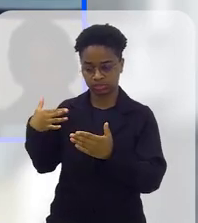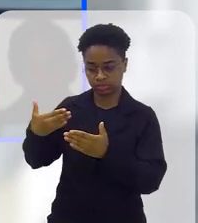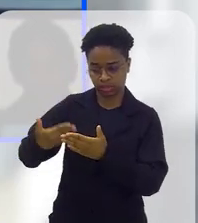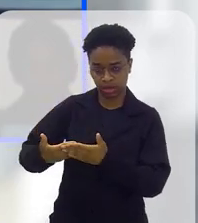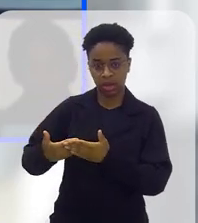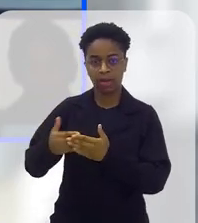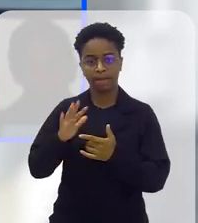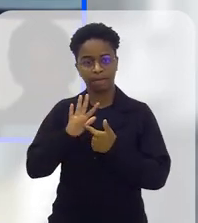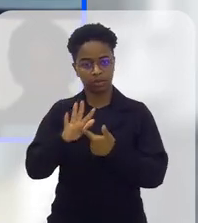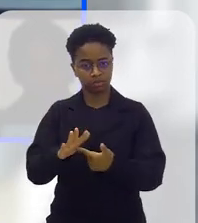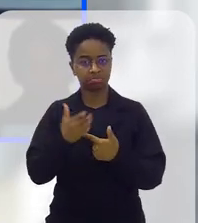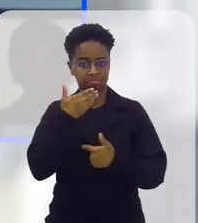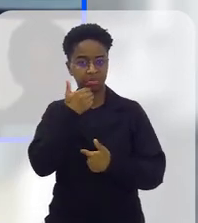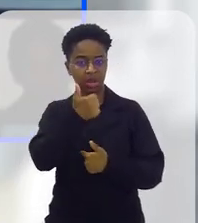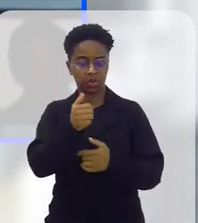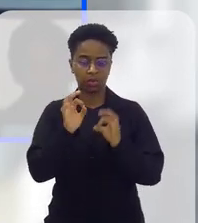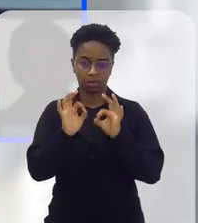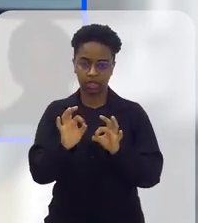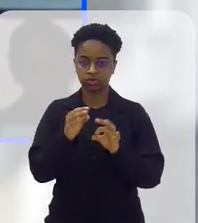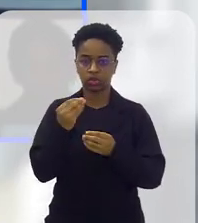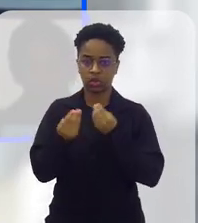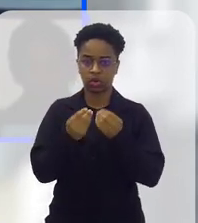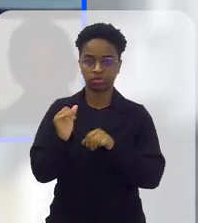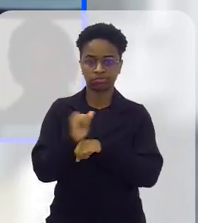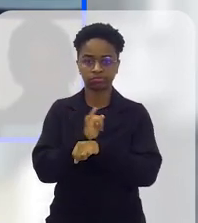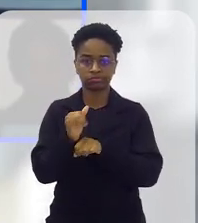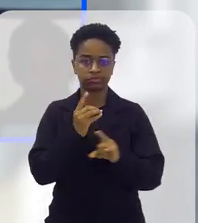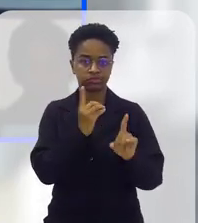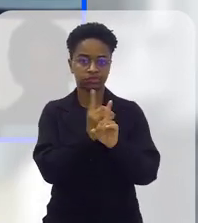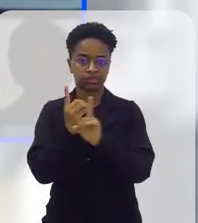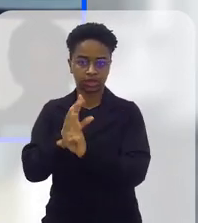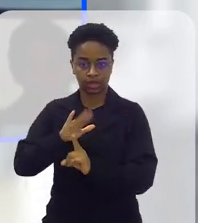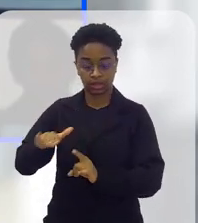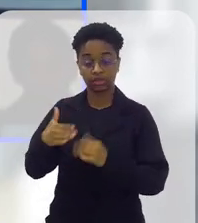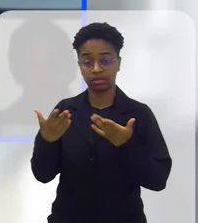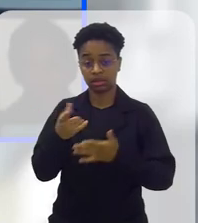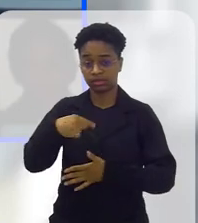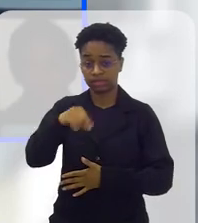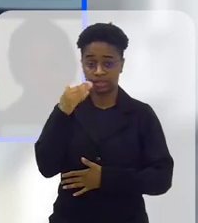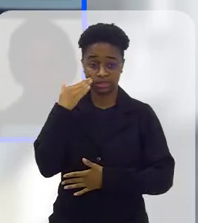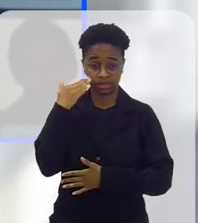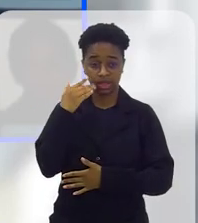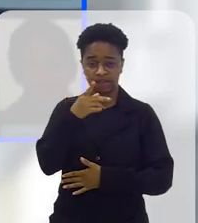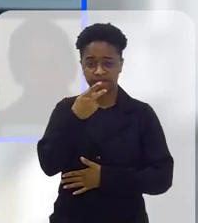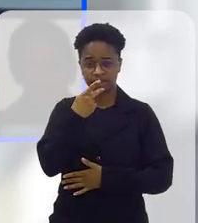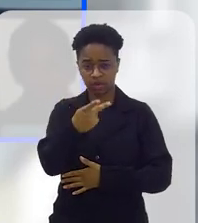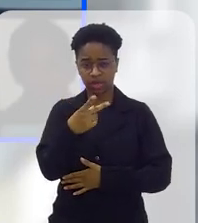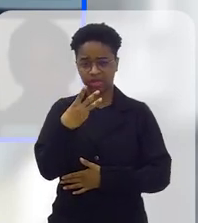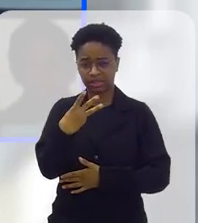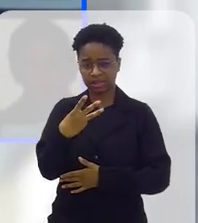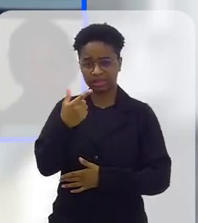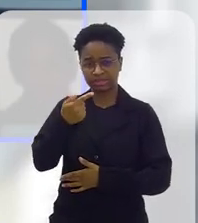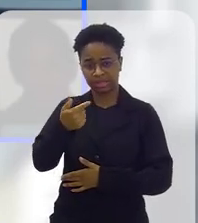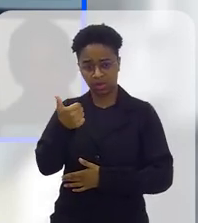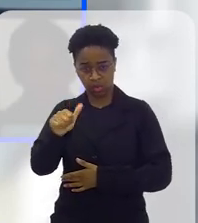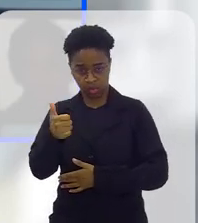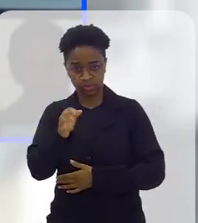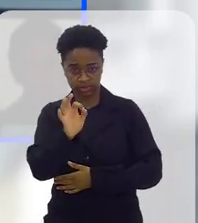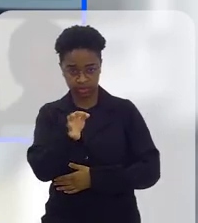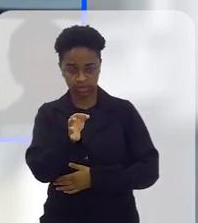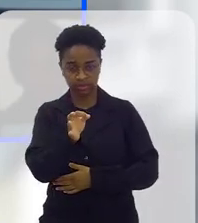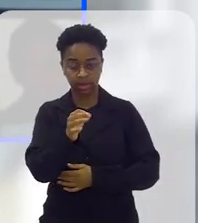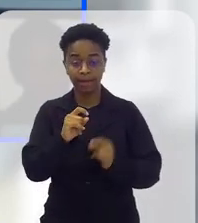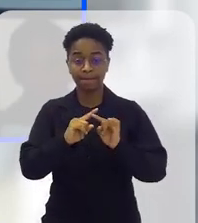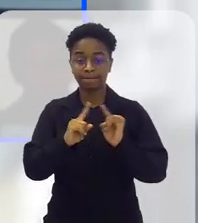satisfatório nesse processo de localização. Só para você ter uma ideia, ainda pouco você falou 3.711,